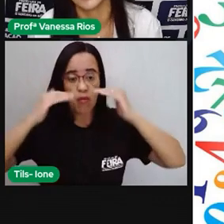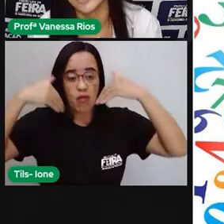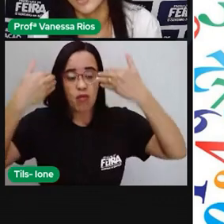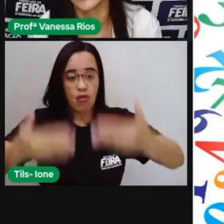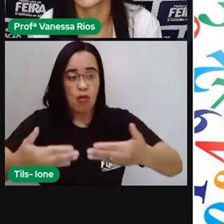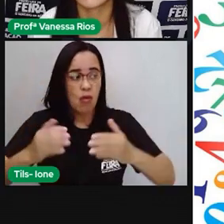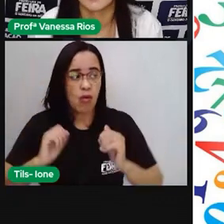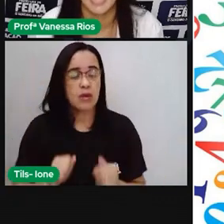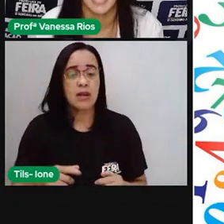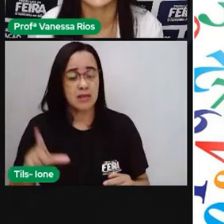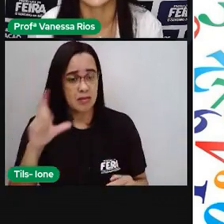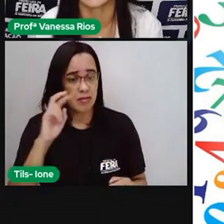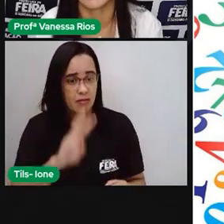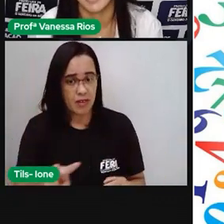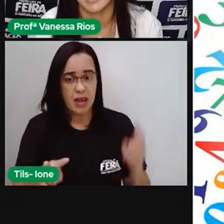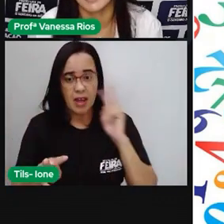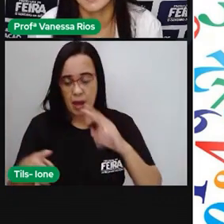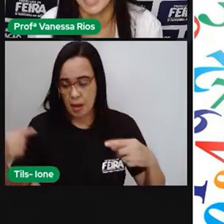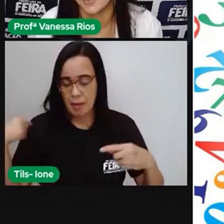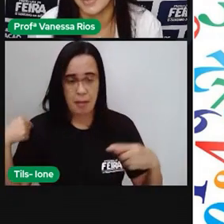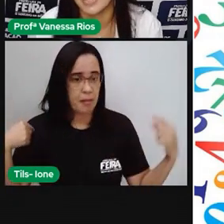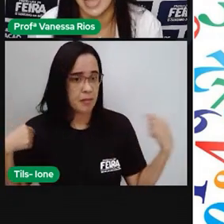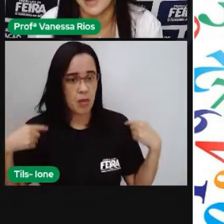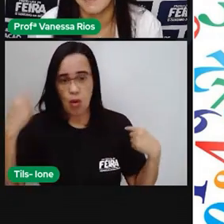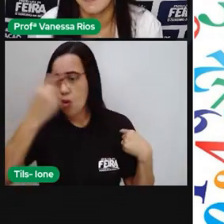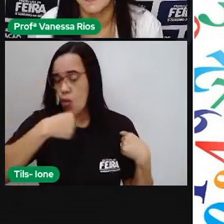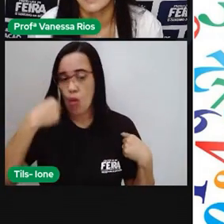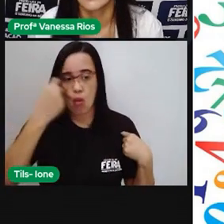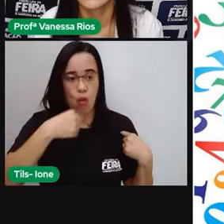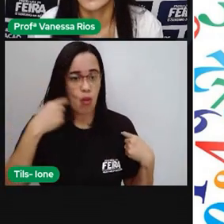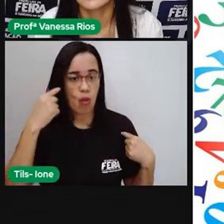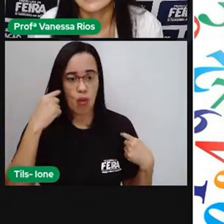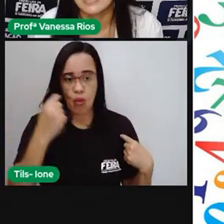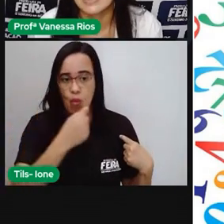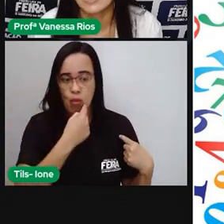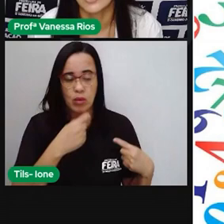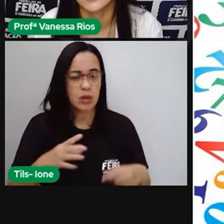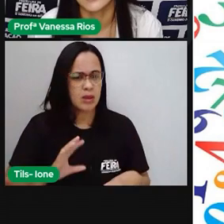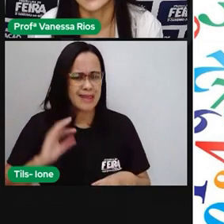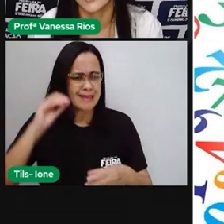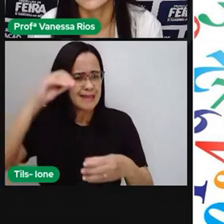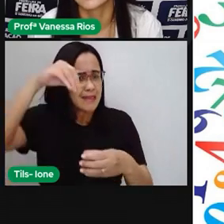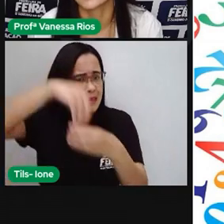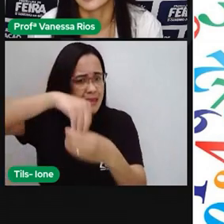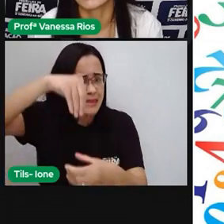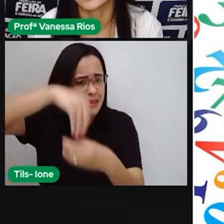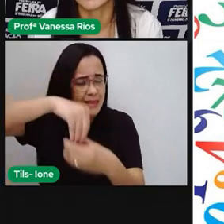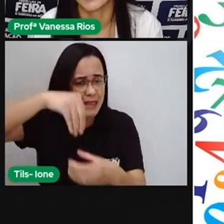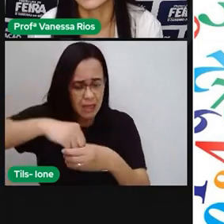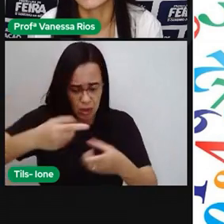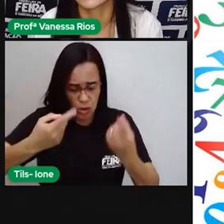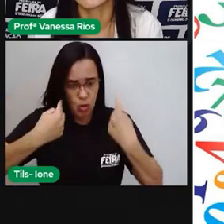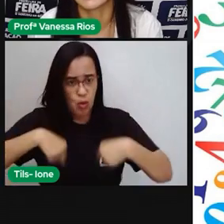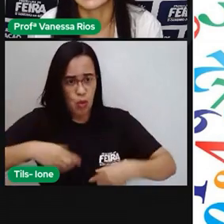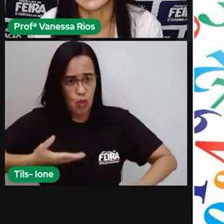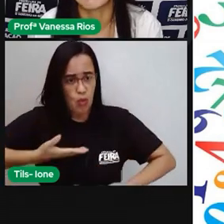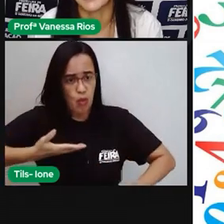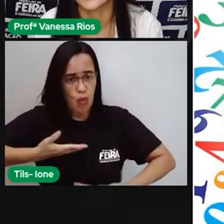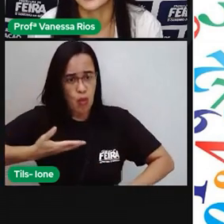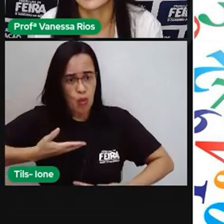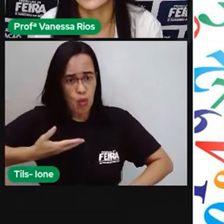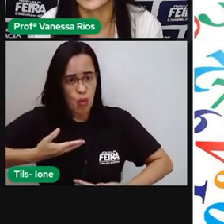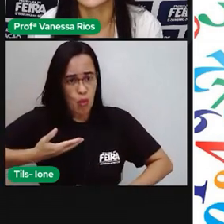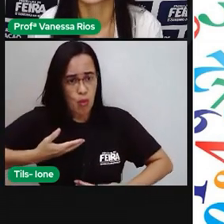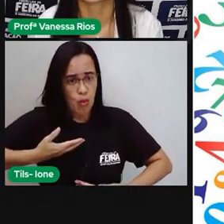Temos aí dois olhos, braços e pernas para começar. Por dentro, nossos órgãos estão dispostos de maneira